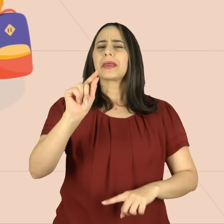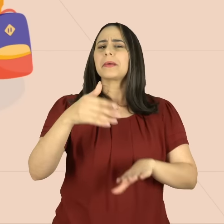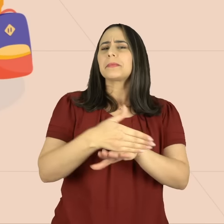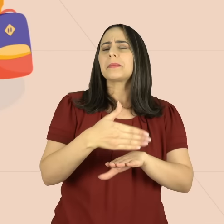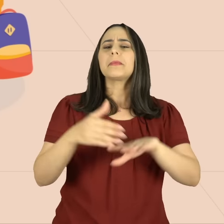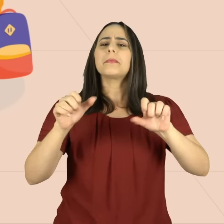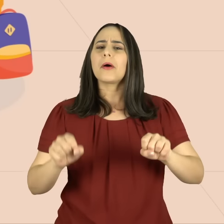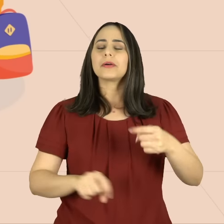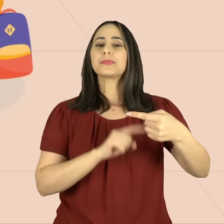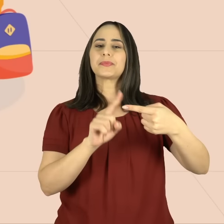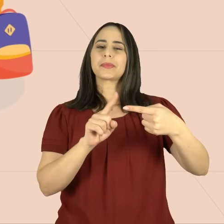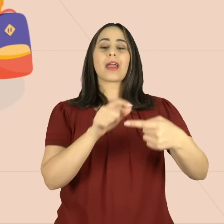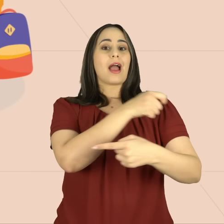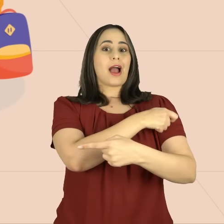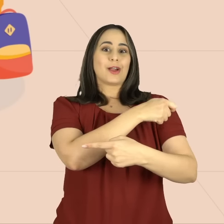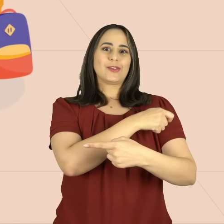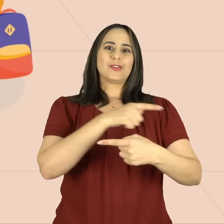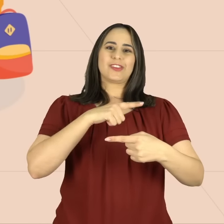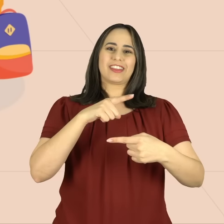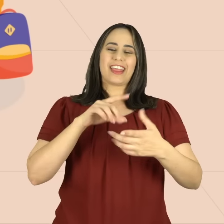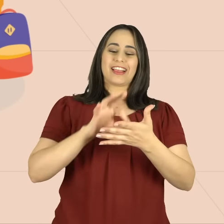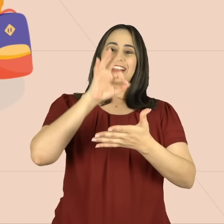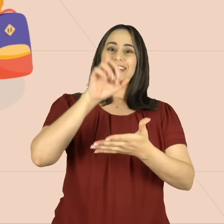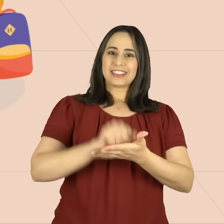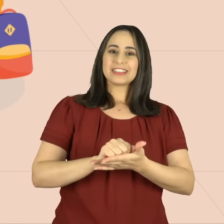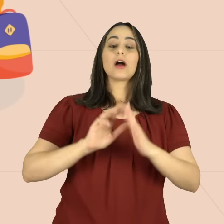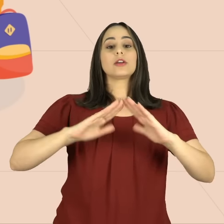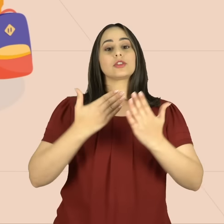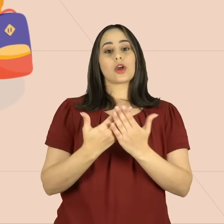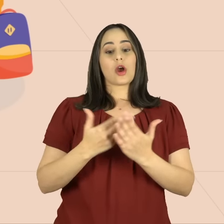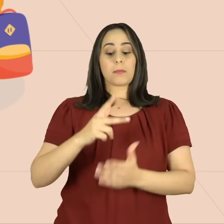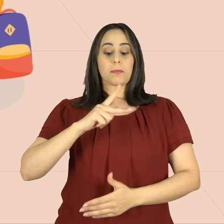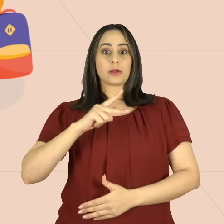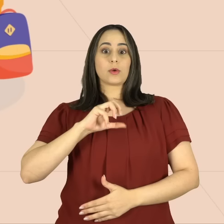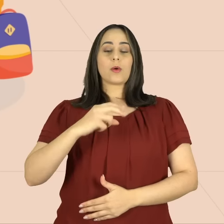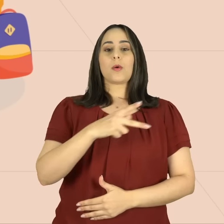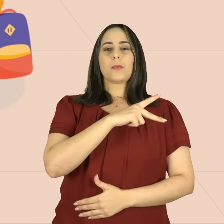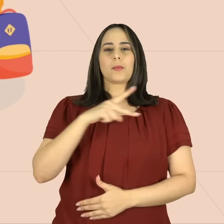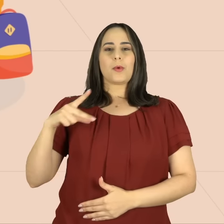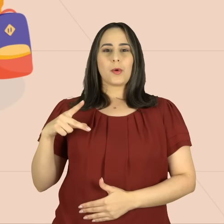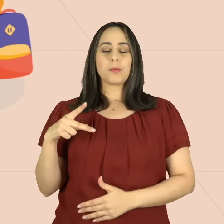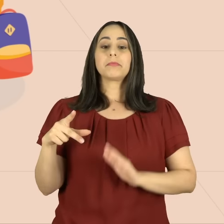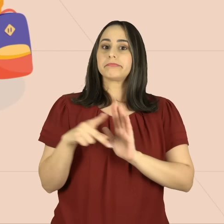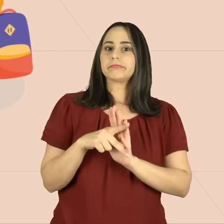se destina aos estudantes que estiverem regularmente matriculados em escolas públicas ou privadas nos anos finais do Ensino